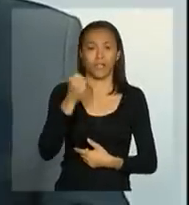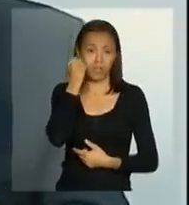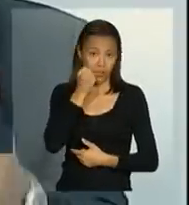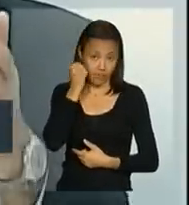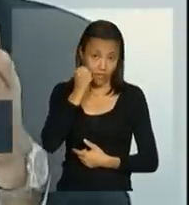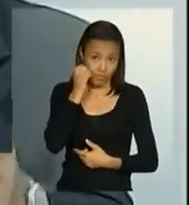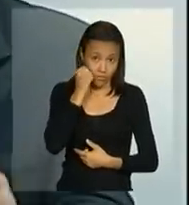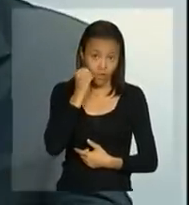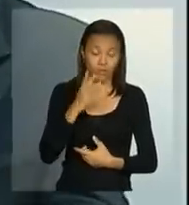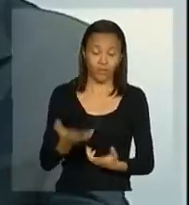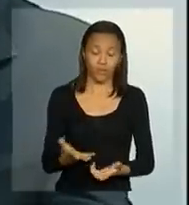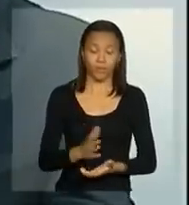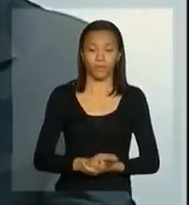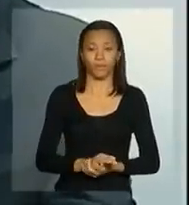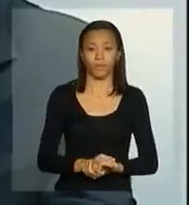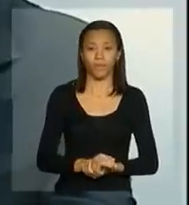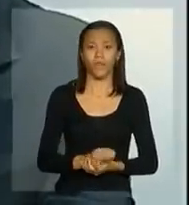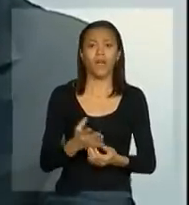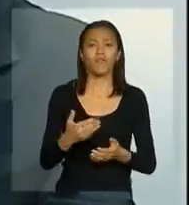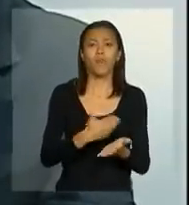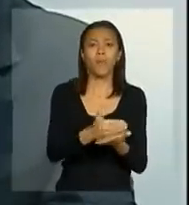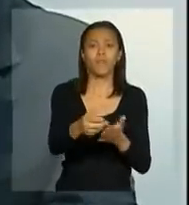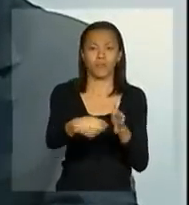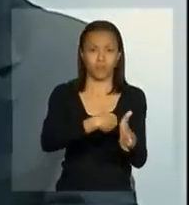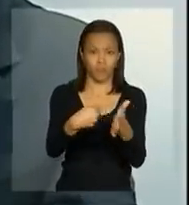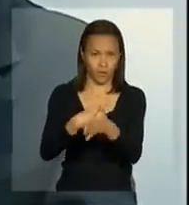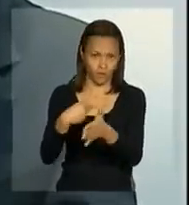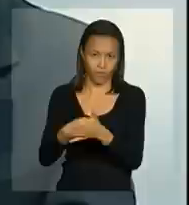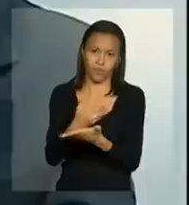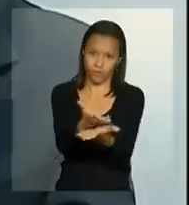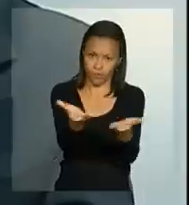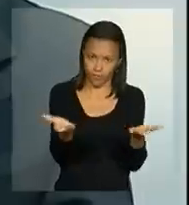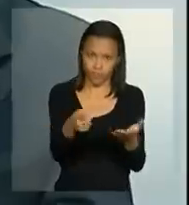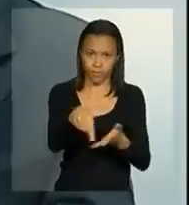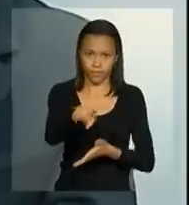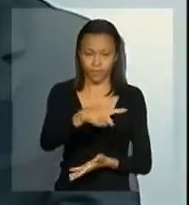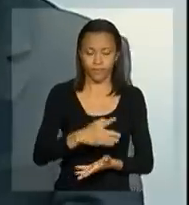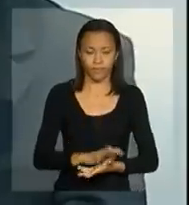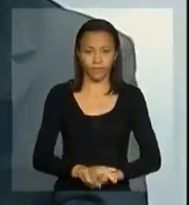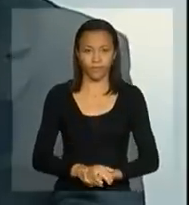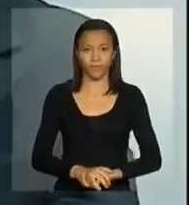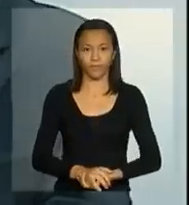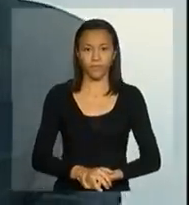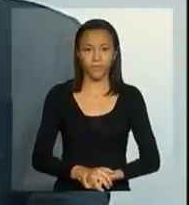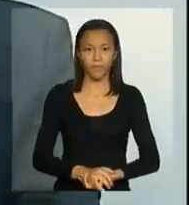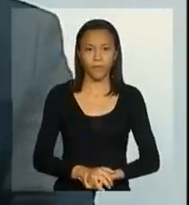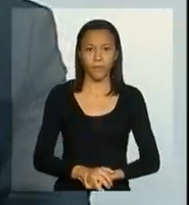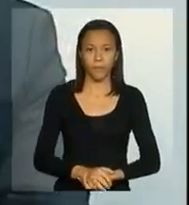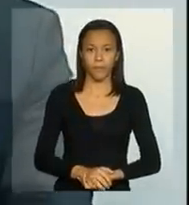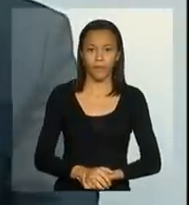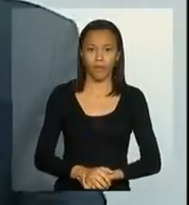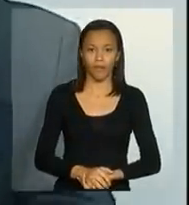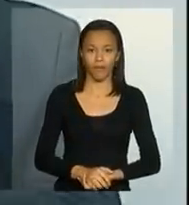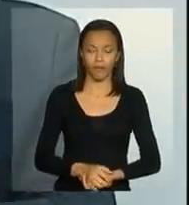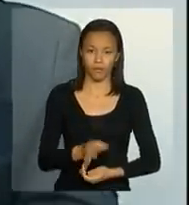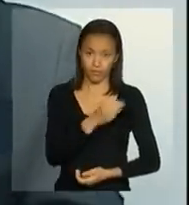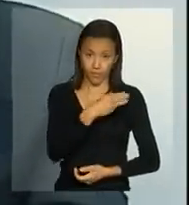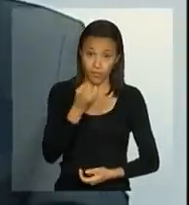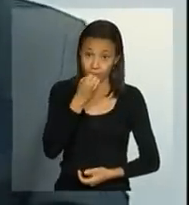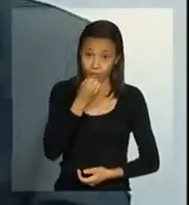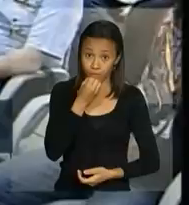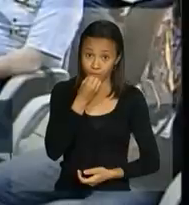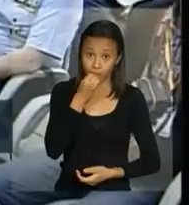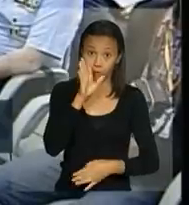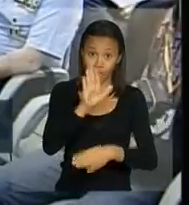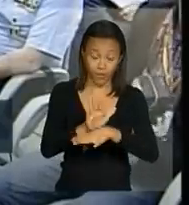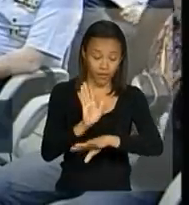Maldaner. Vamos dar início às perguntas por parte dos senhores e senhoras jornalistas. Ministro, ministro, bom dia, boa